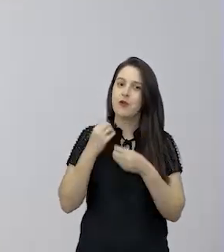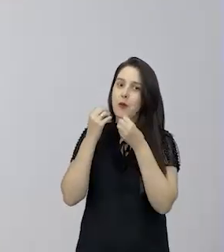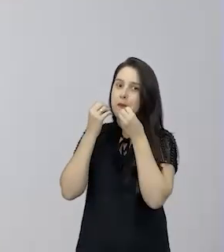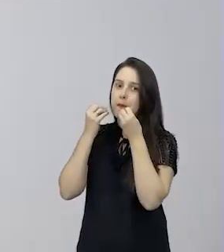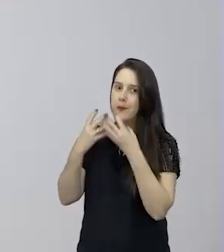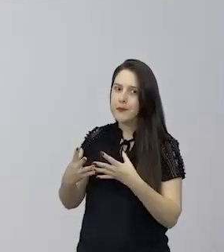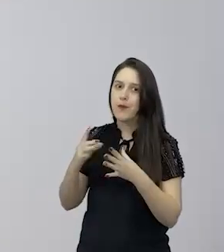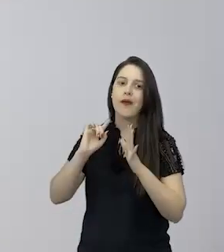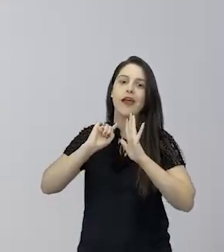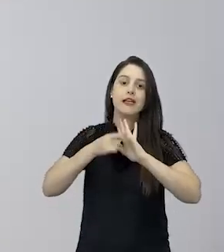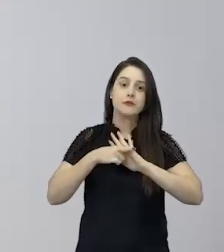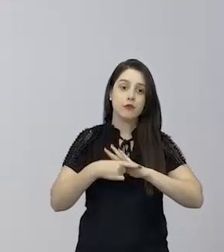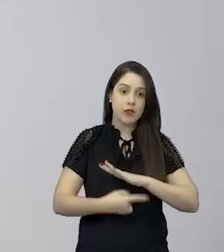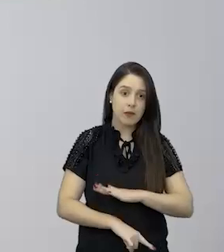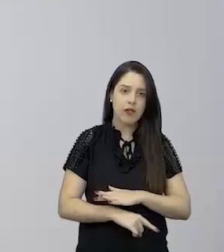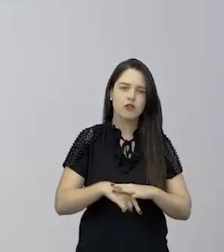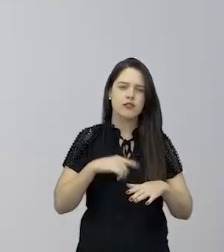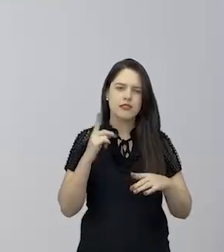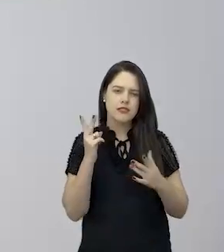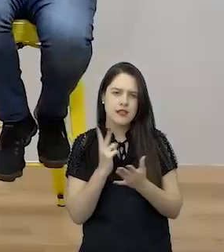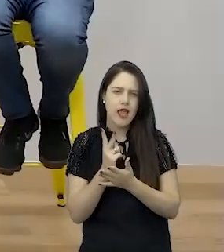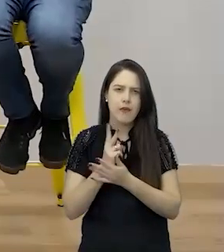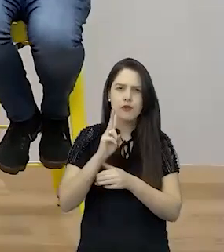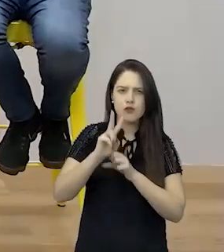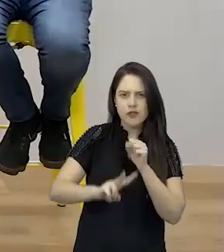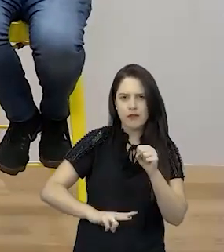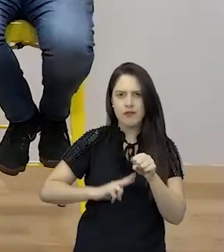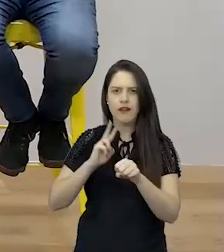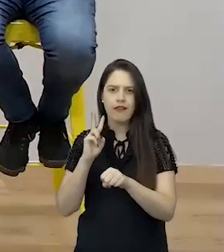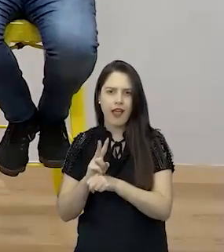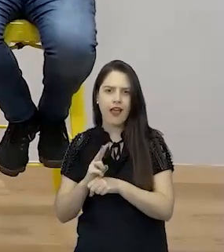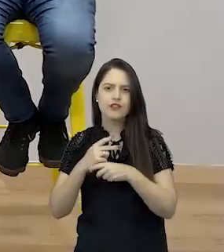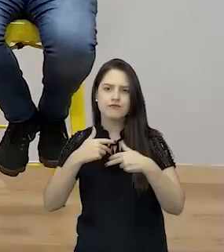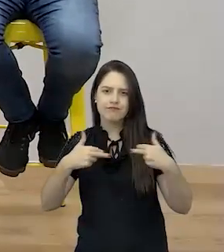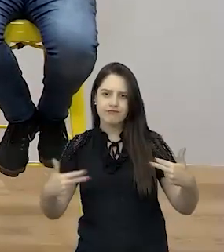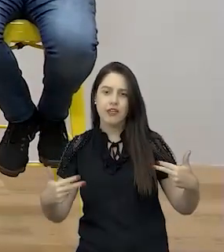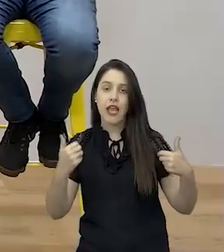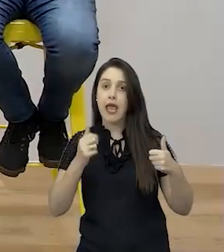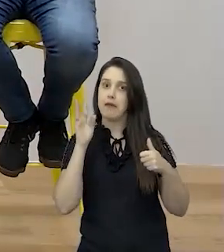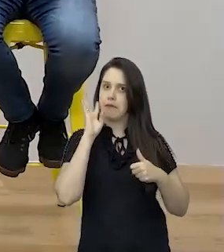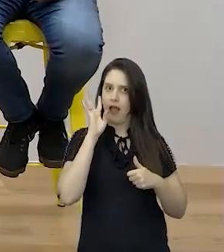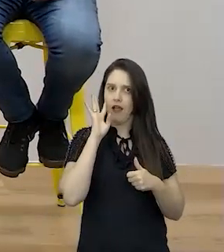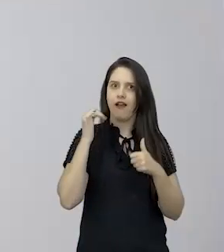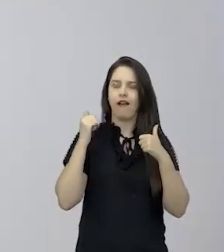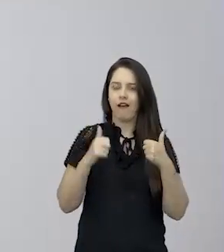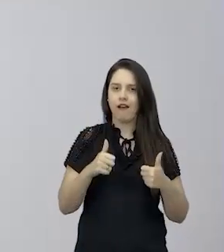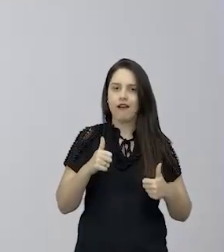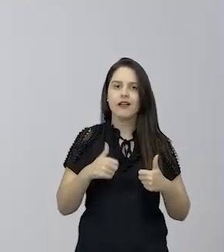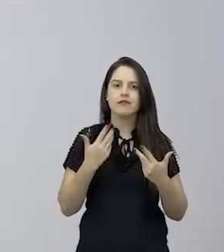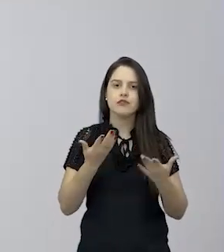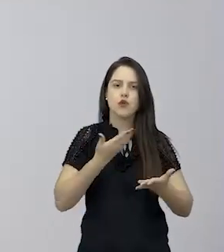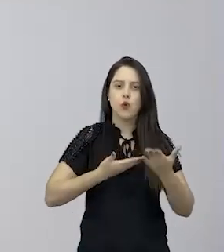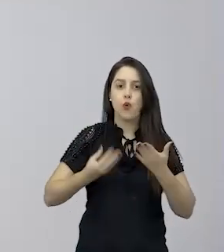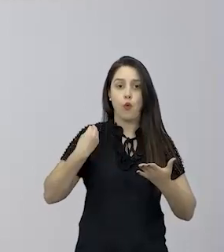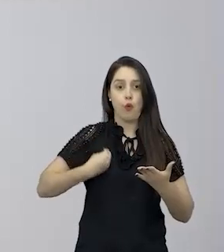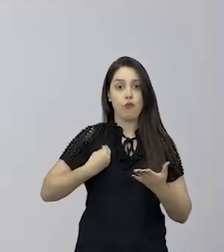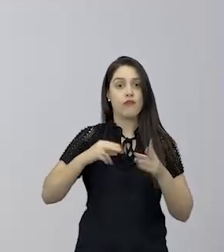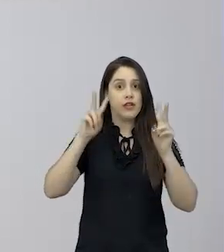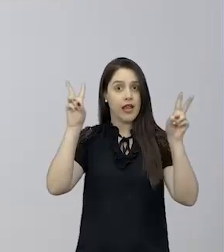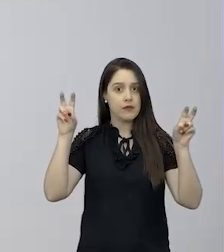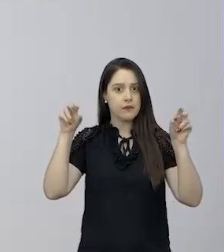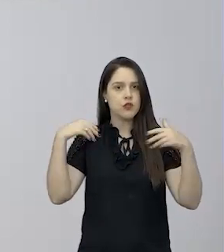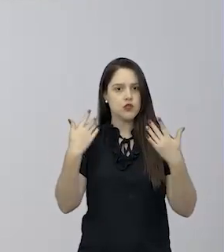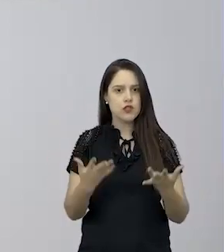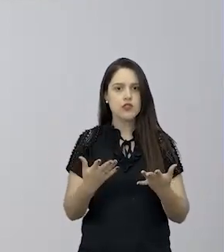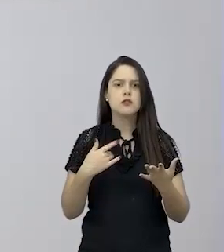aprofundamento dela também fala um pouquinho sobre sustentabilidade também, isso é muito bacana, a gente já havia conversado um pouquinho a respeito disso, né?